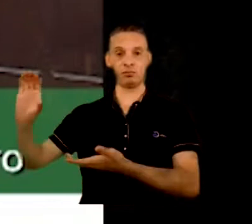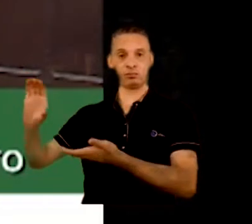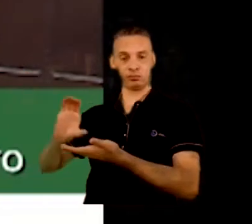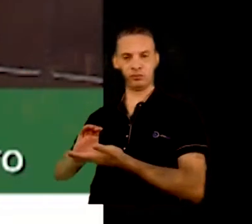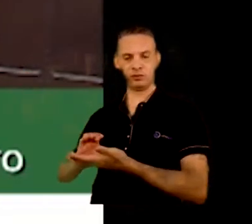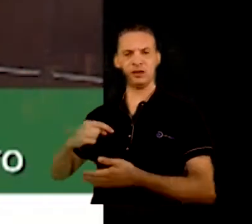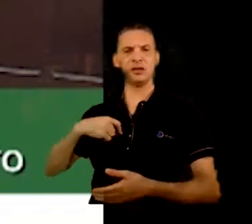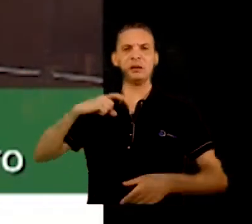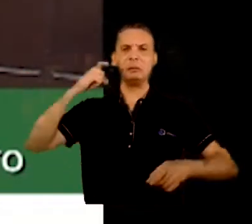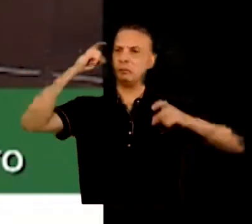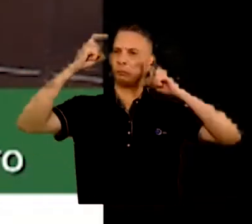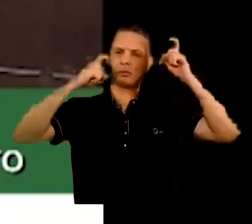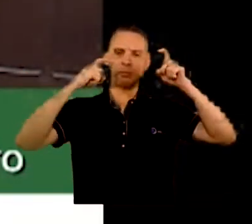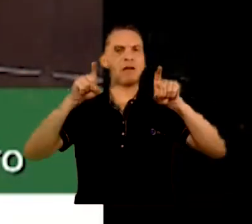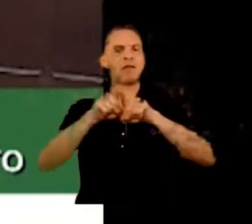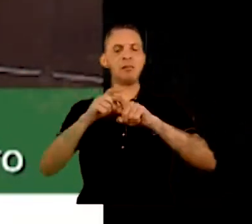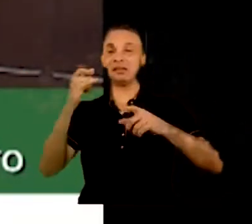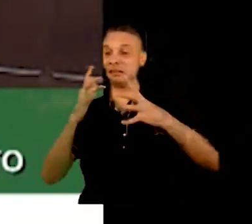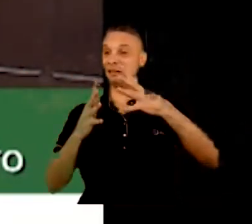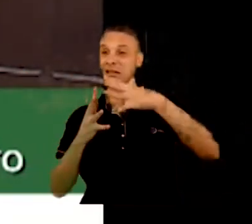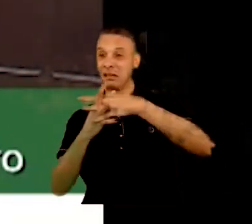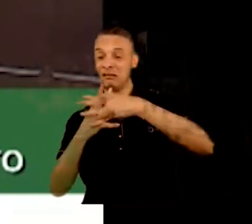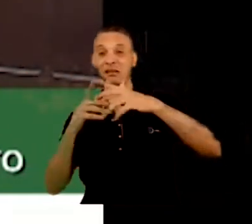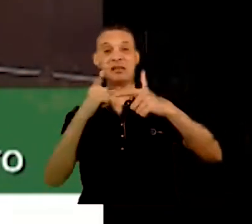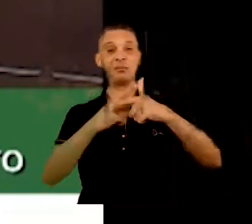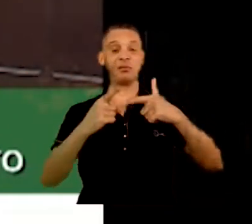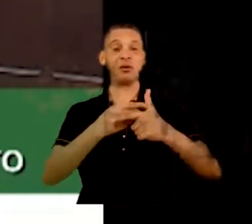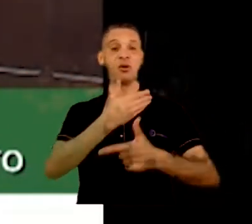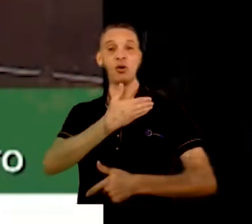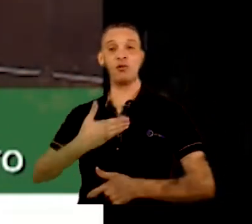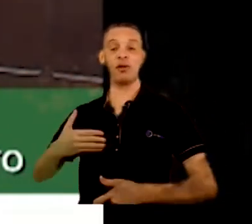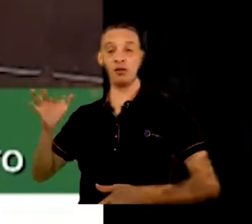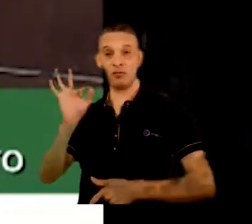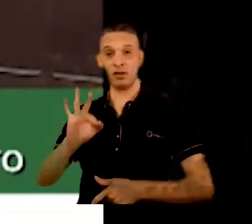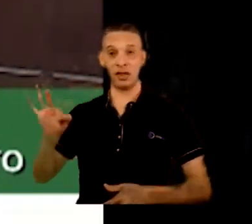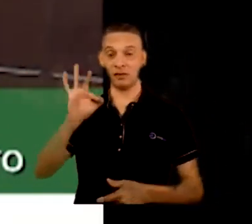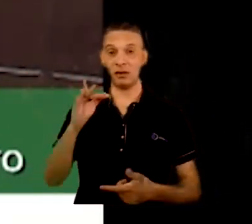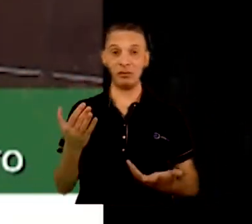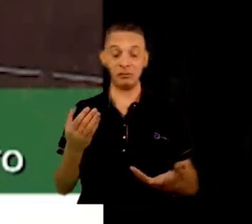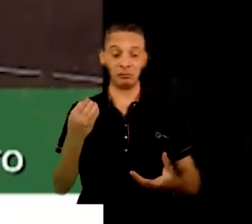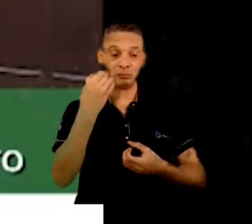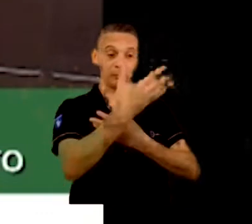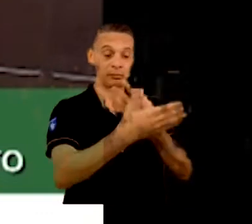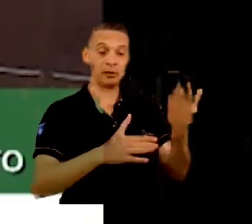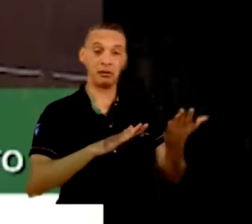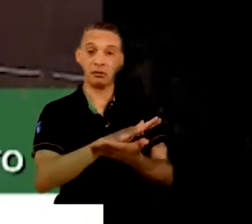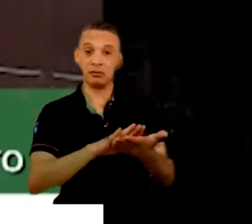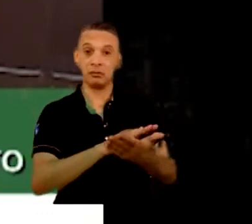agrava e o governo federal fecha a torneira, o município vai ser prejudicado.